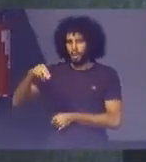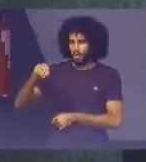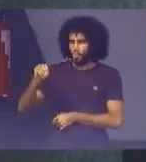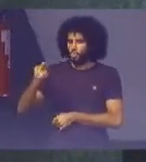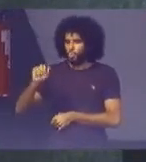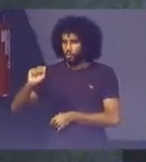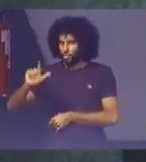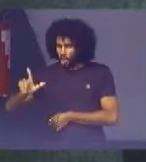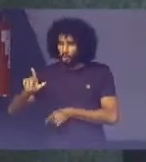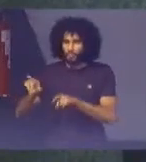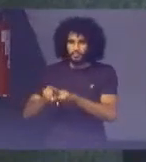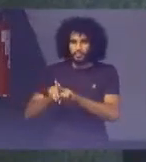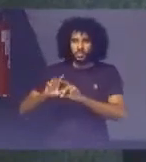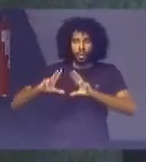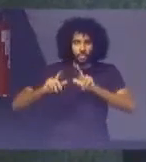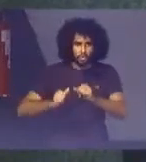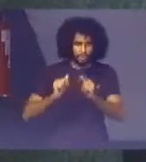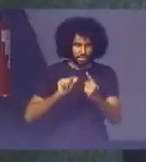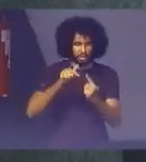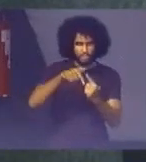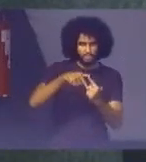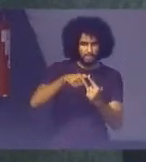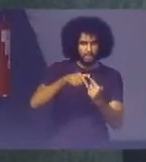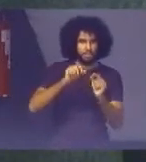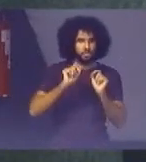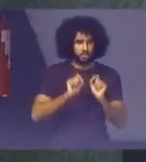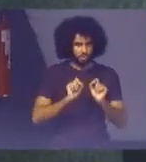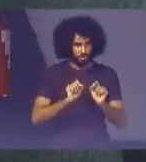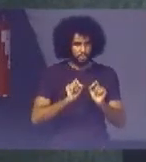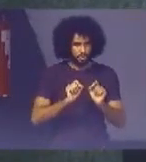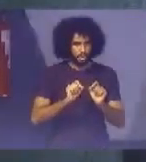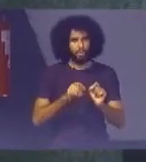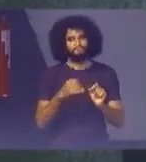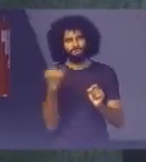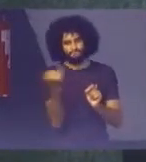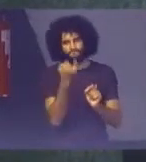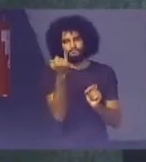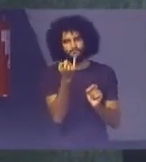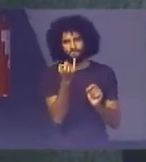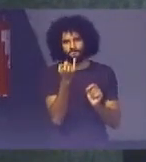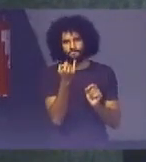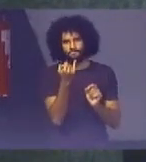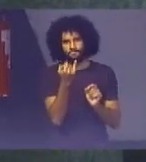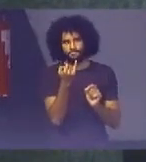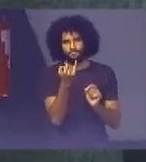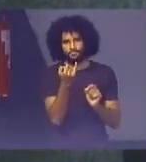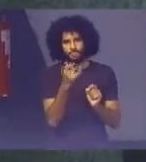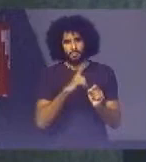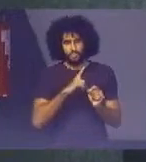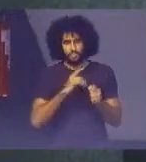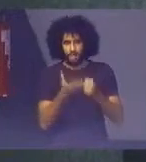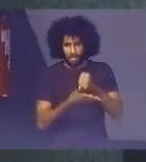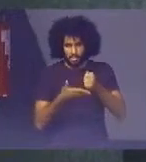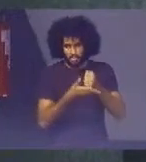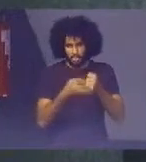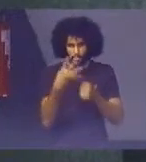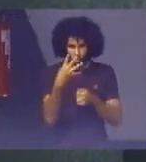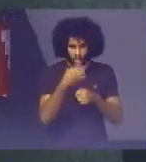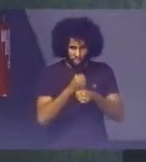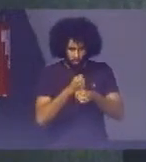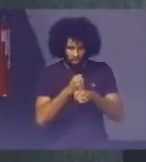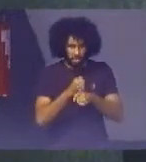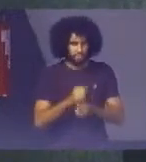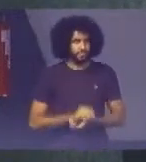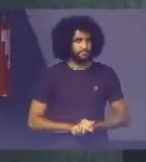E essas metas Nacionalizadas Elas têm sido Um importante Subsídio Para a elaboração Do plano plurianual Então